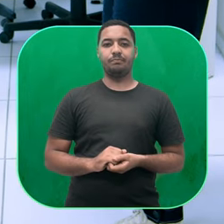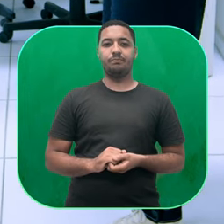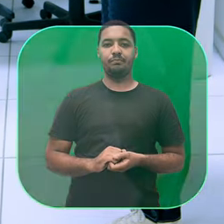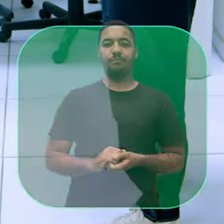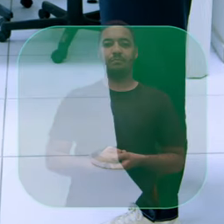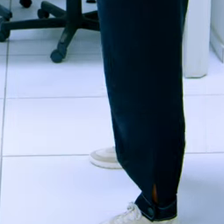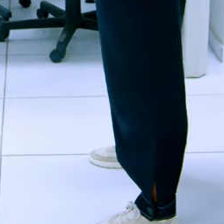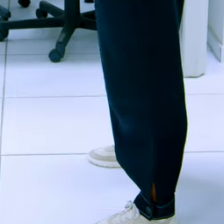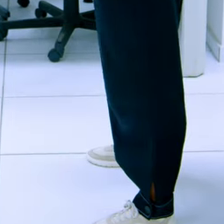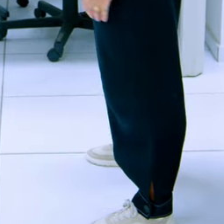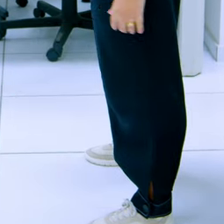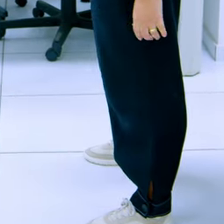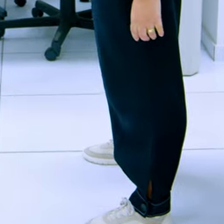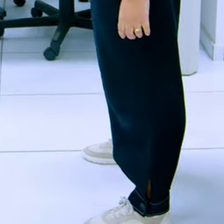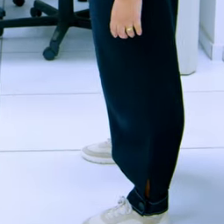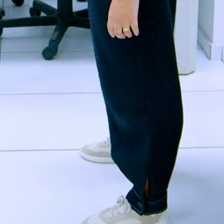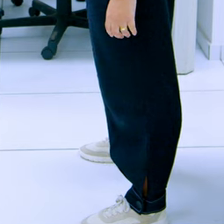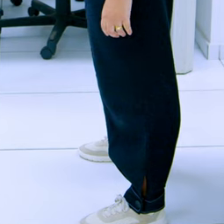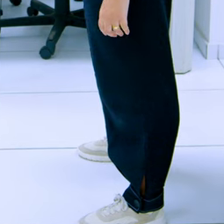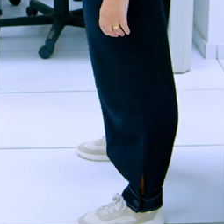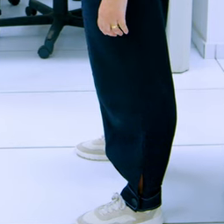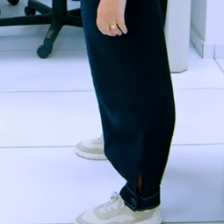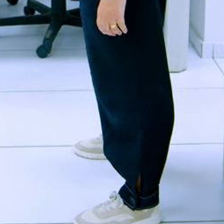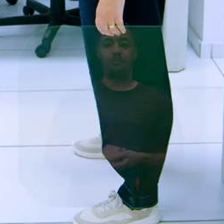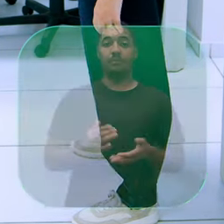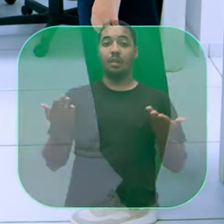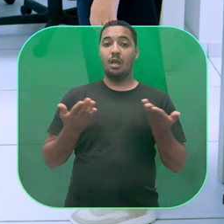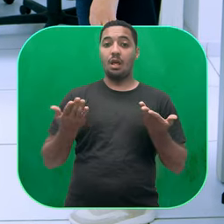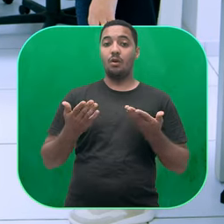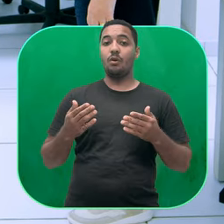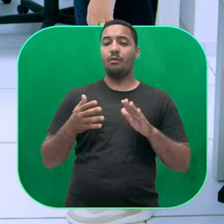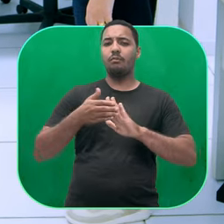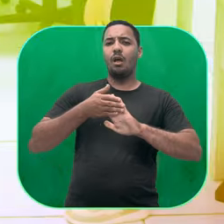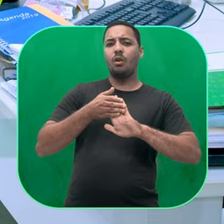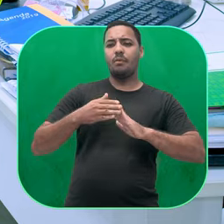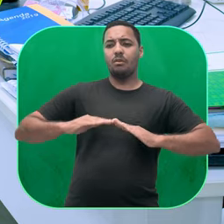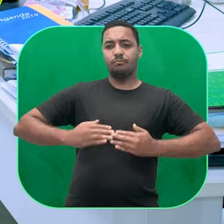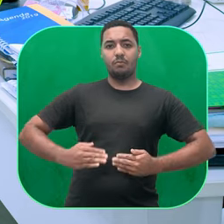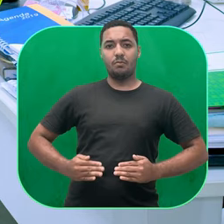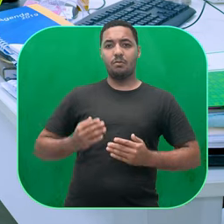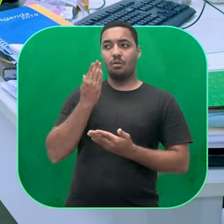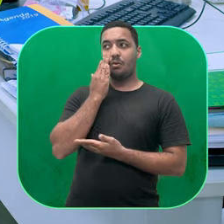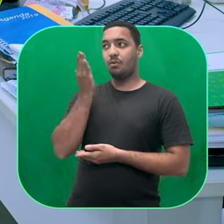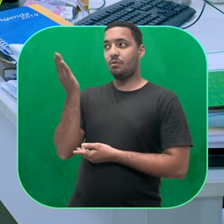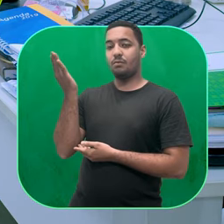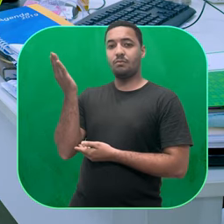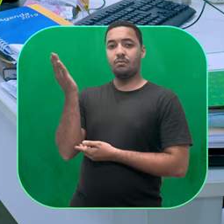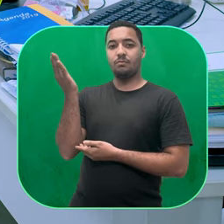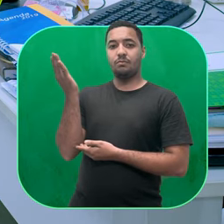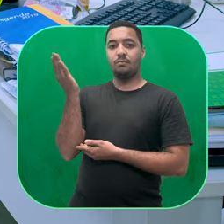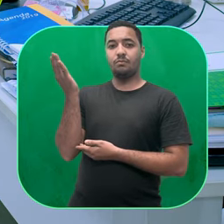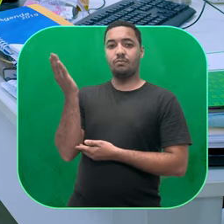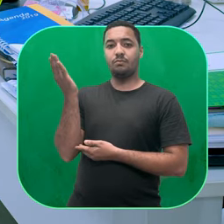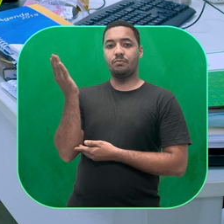contrário. Além sua coluna, eleve sua cabeça, abaixe os braços e extenda os joelhos voltando à posição inicial. Alongamento de abdômen. Flexione os